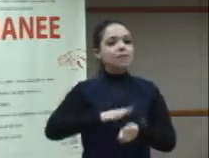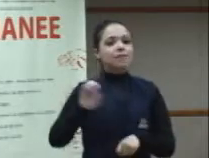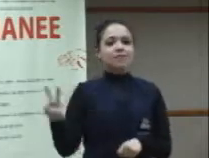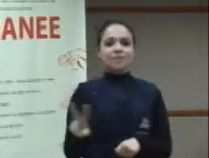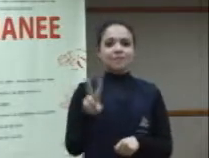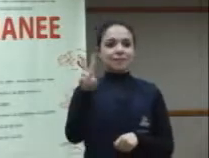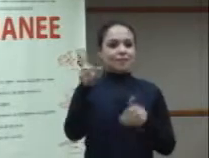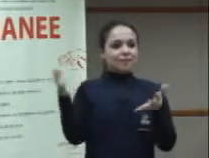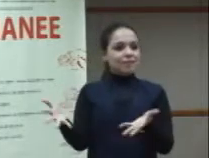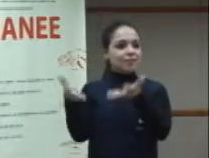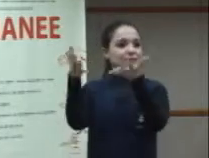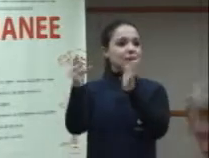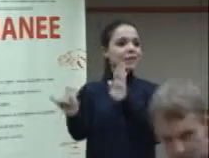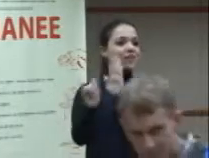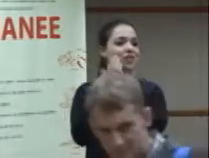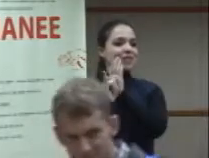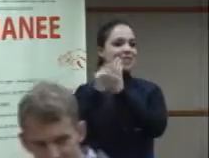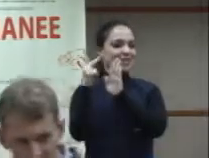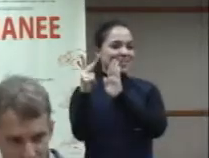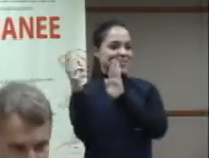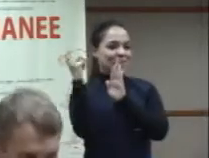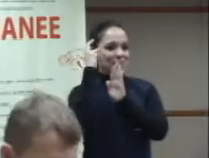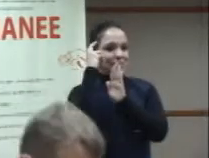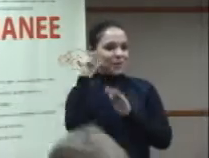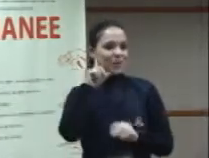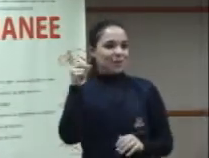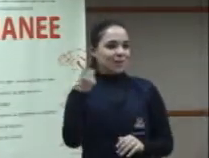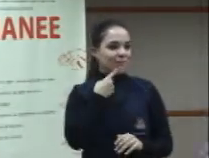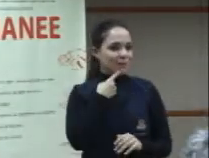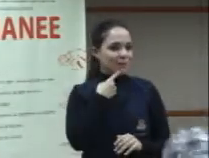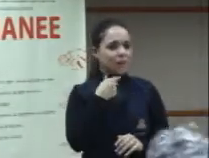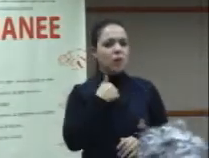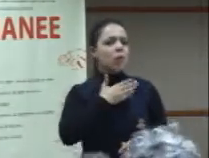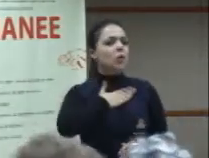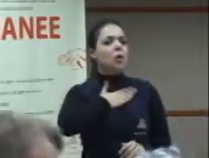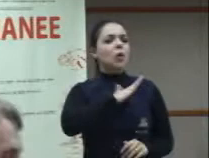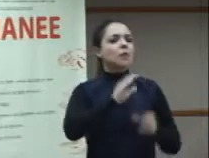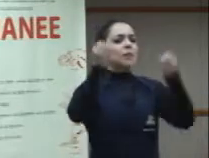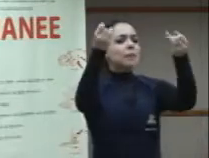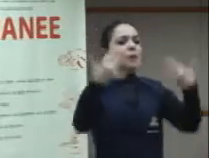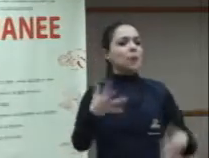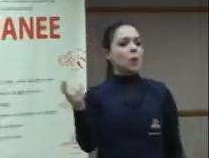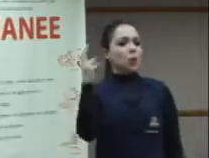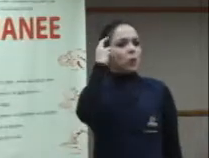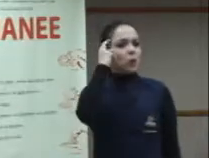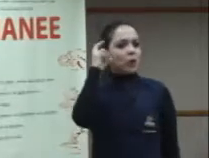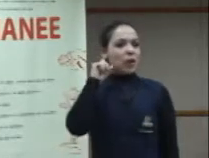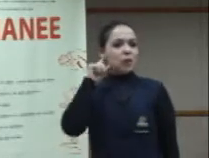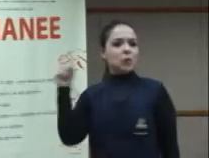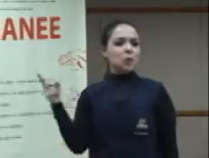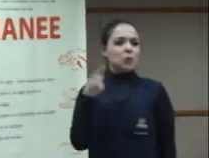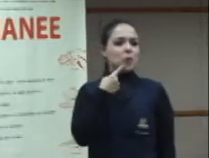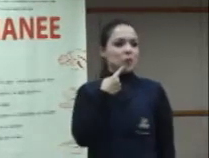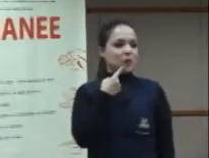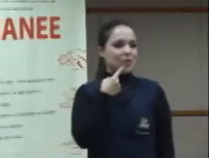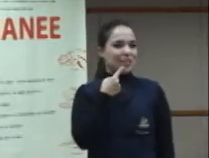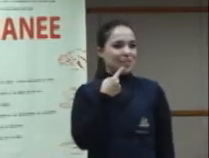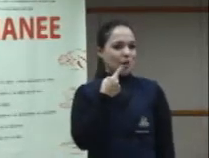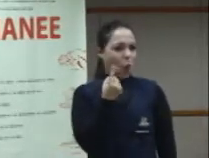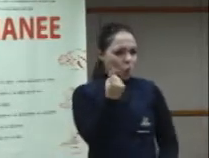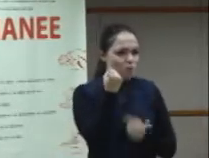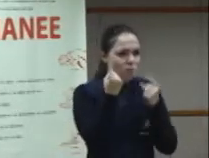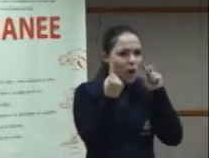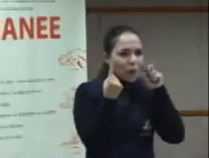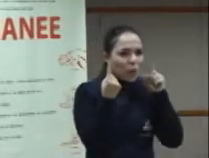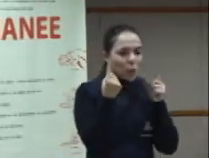identidades e culturas surdas. E eu não gosto de usar a palavra cultura surda no singular porque eu não